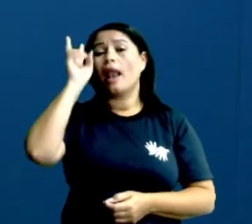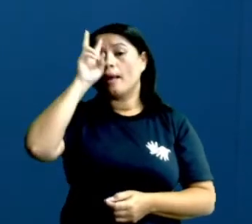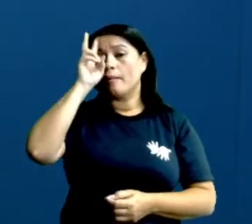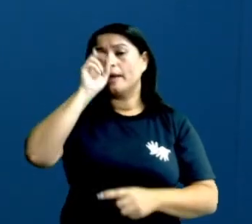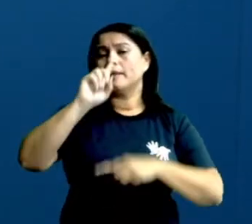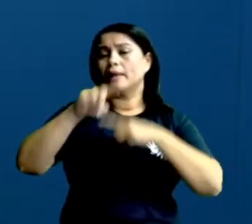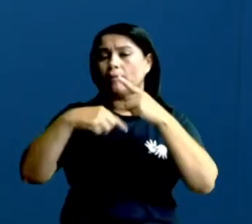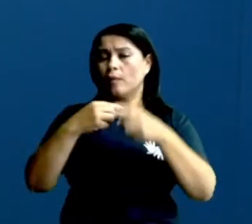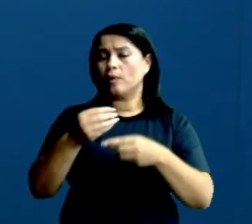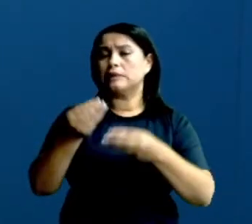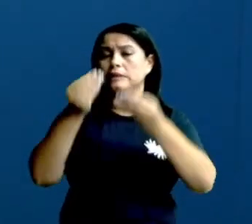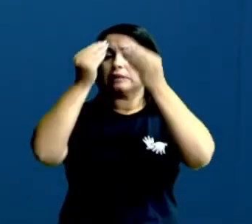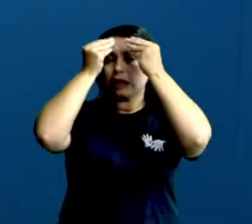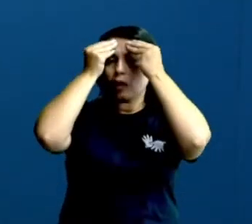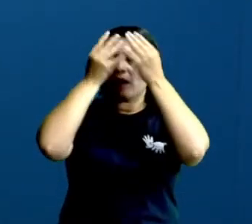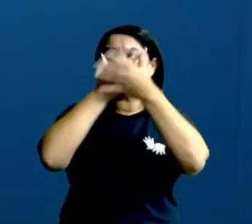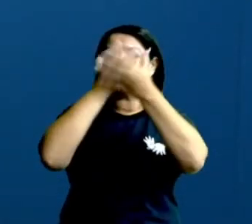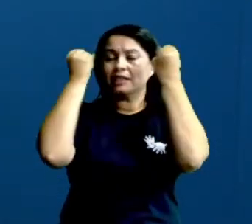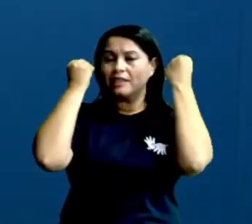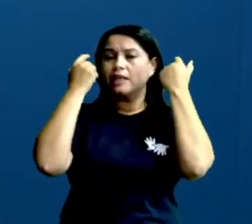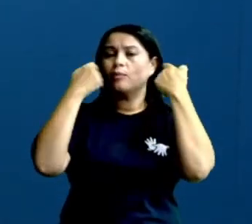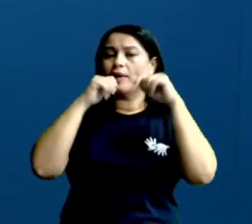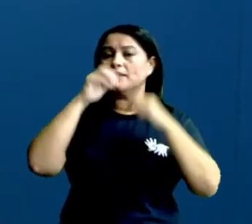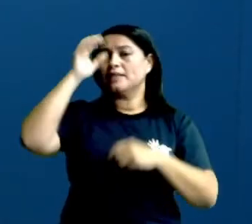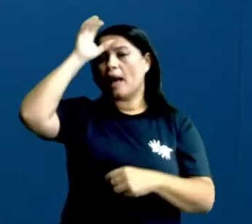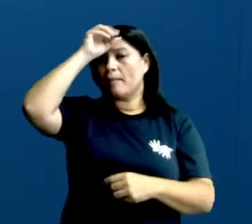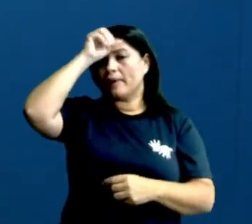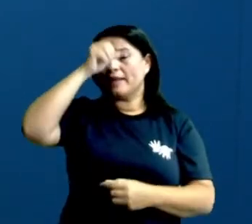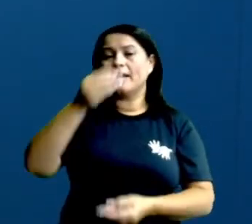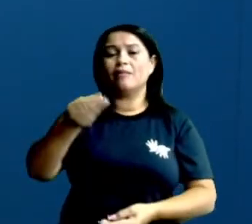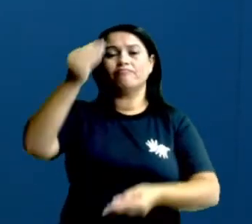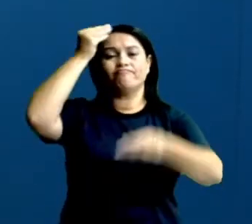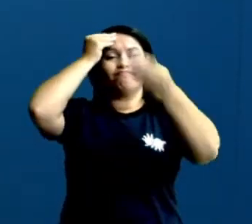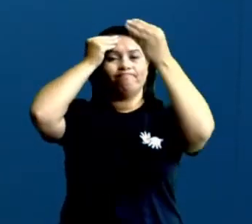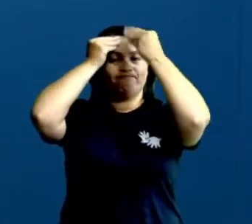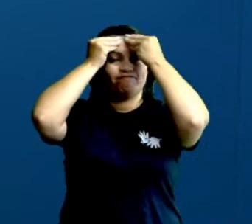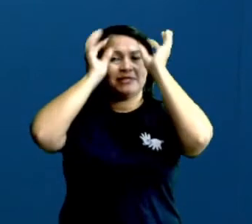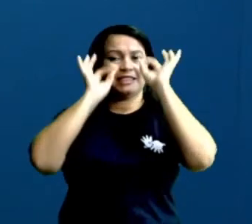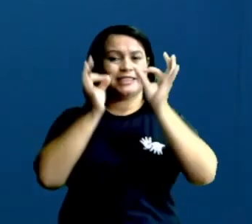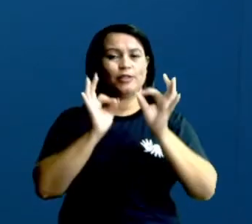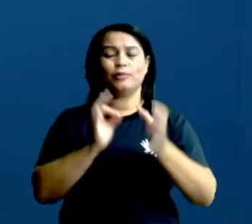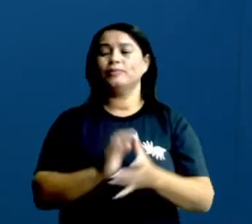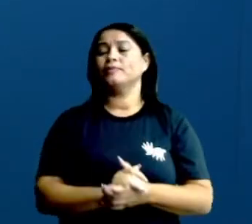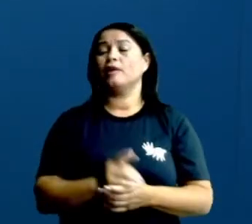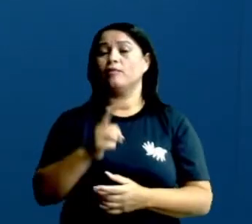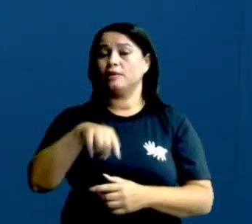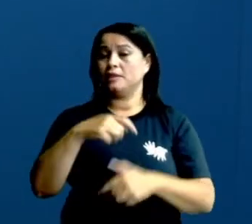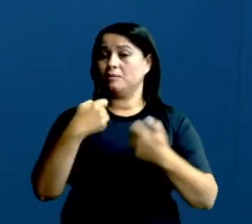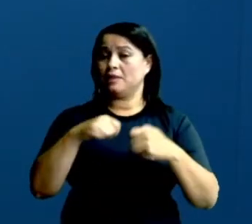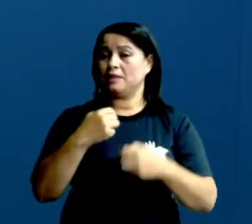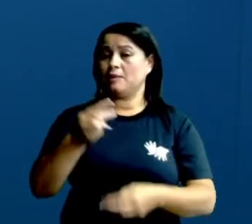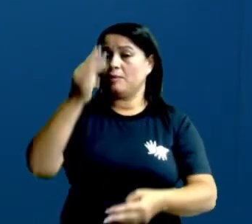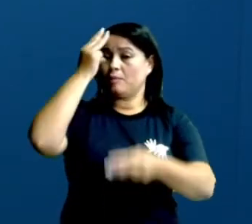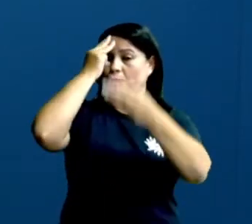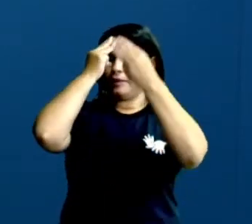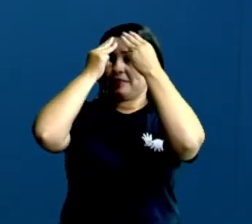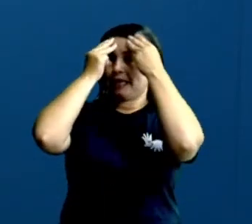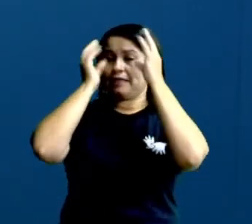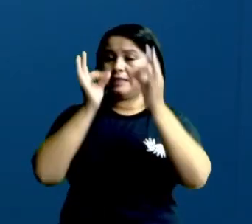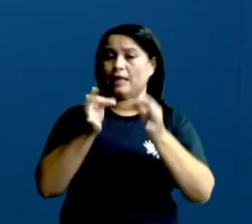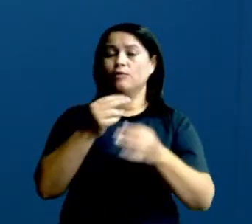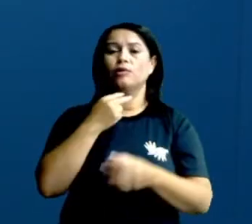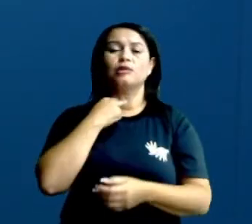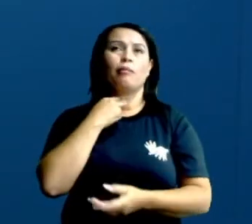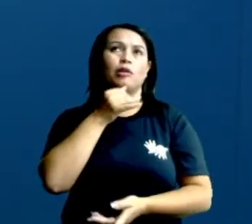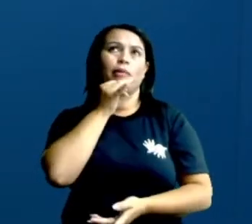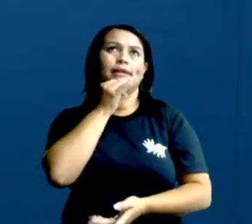decora esquece. Tá certo? Então você vai aprender e vai ficar aqui, ó. Memorizado. Tá certo? Então você tem que memorizar. Não se